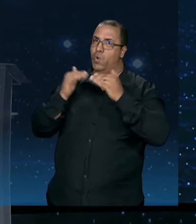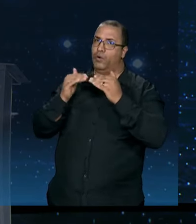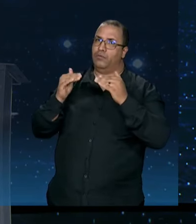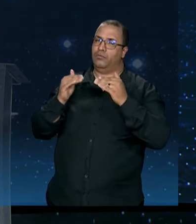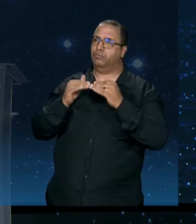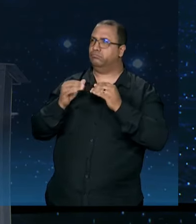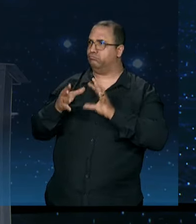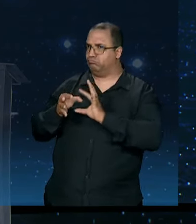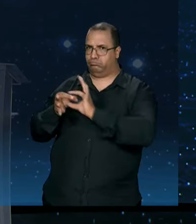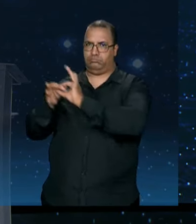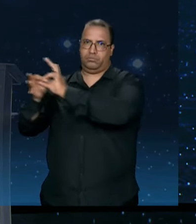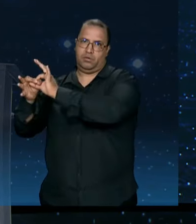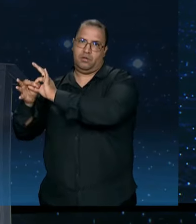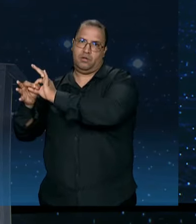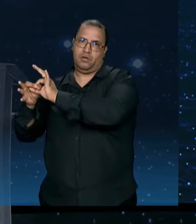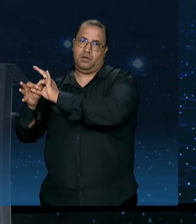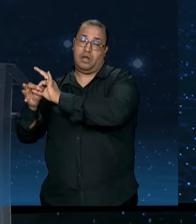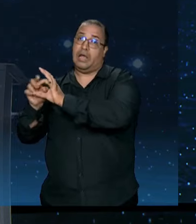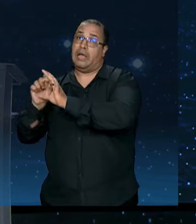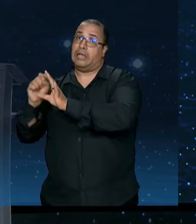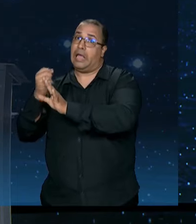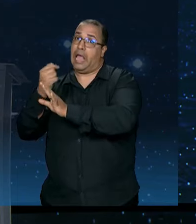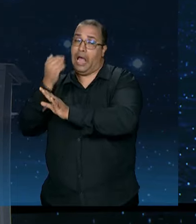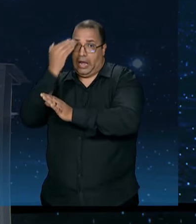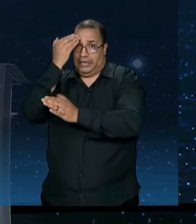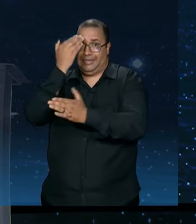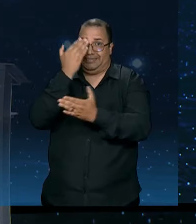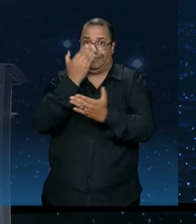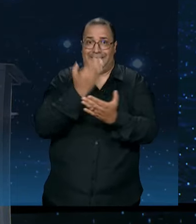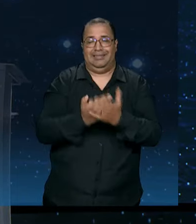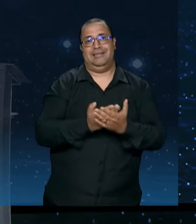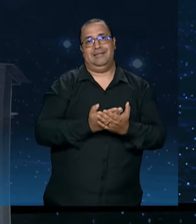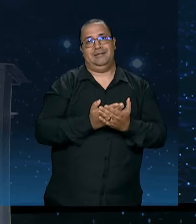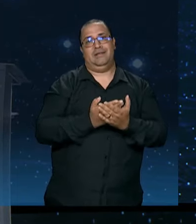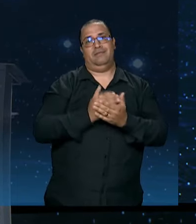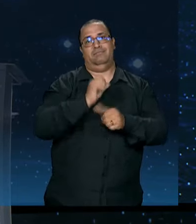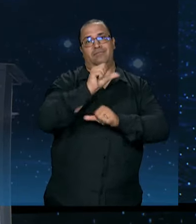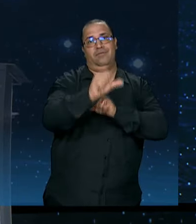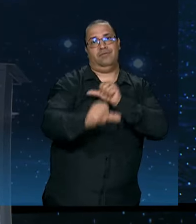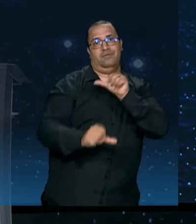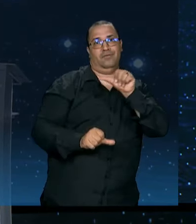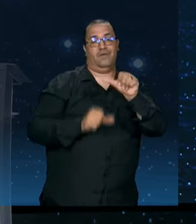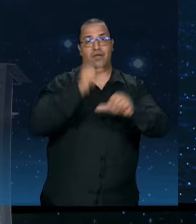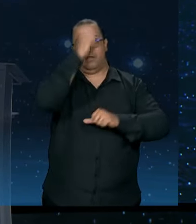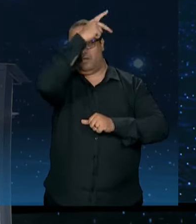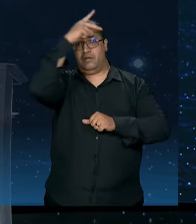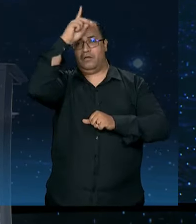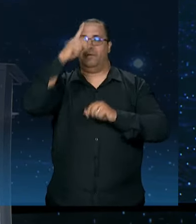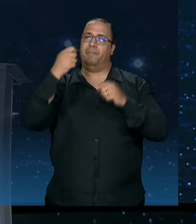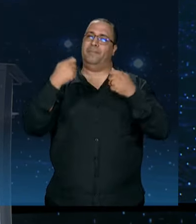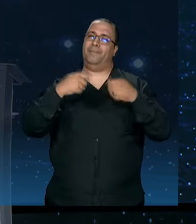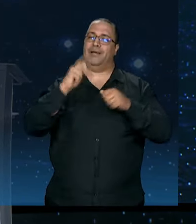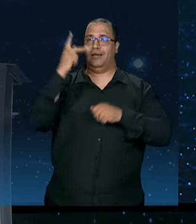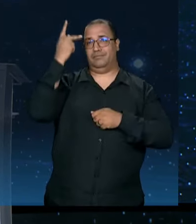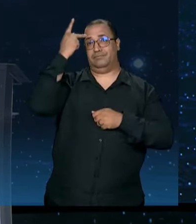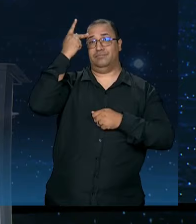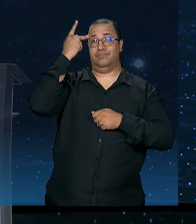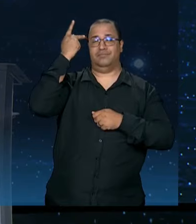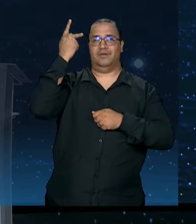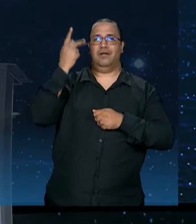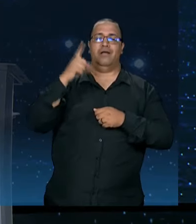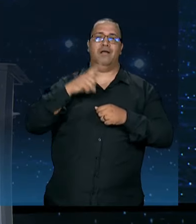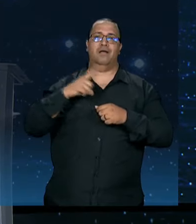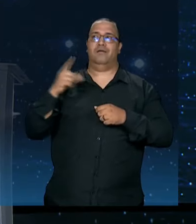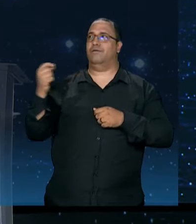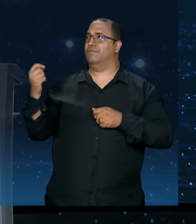com isso, está com ele. Quem acredita que São Paulo tem que mudar e está disposto a enfrentar esse sistema podre que se montou na